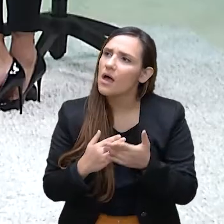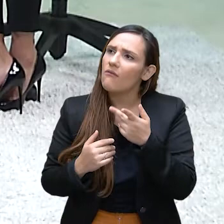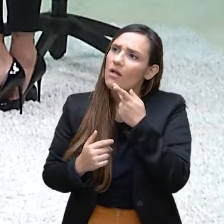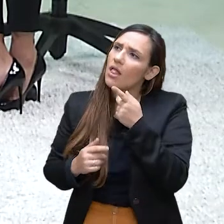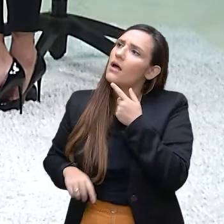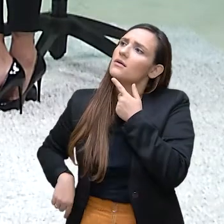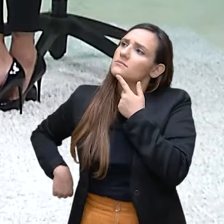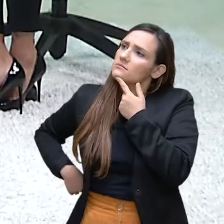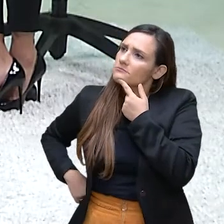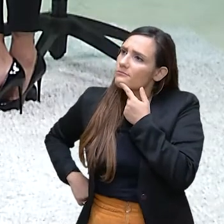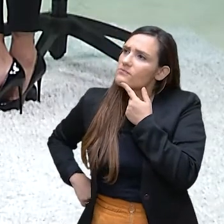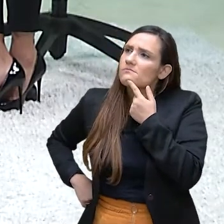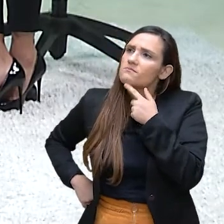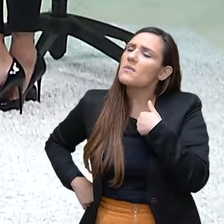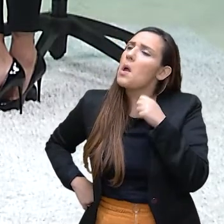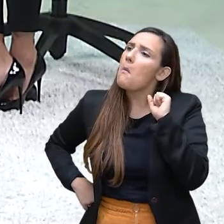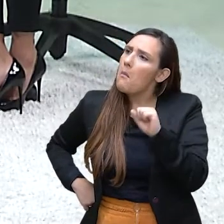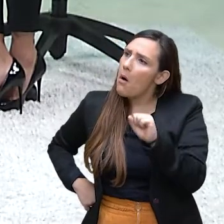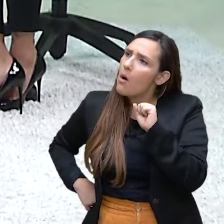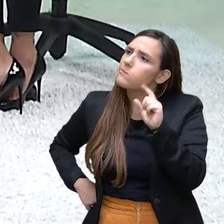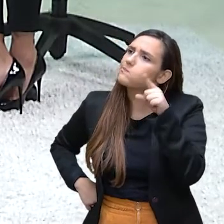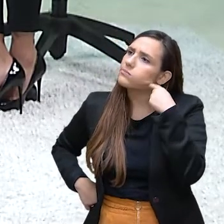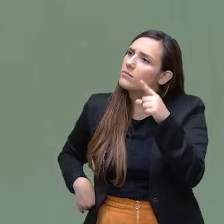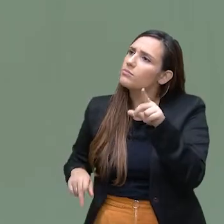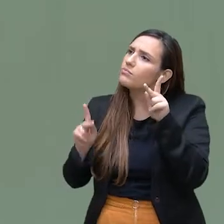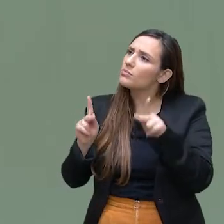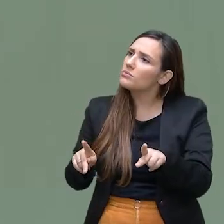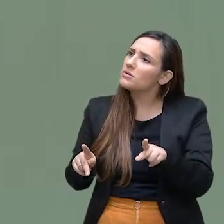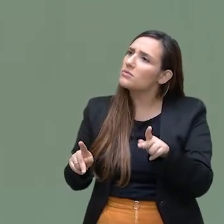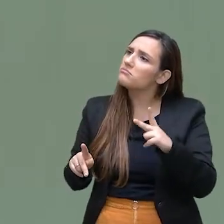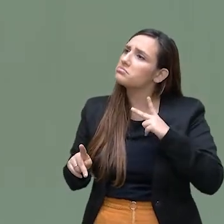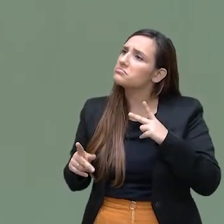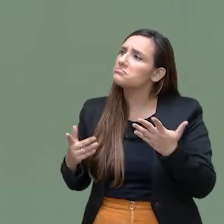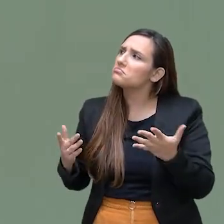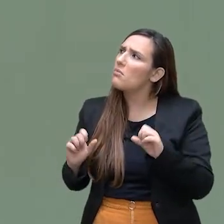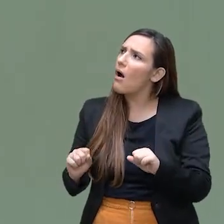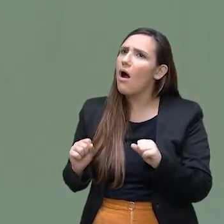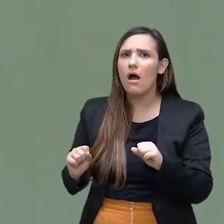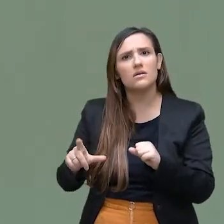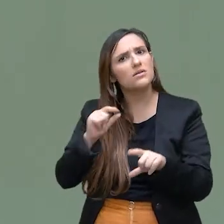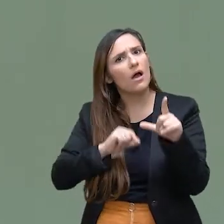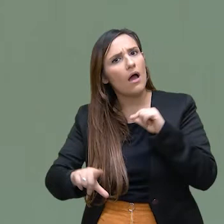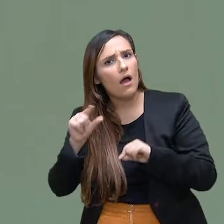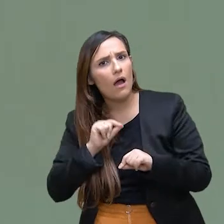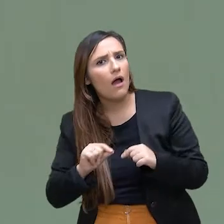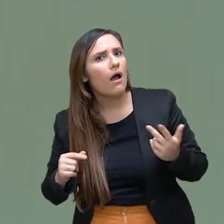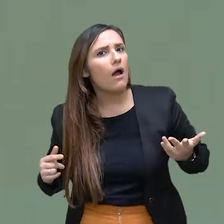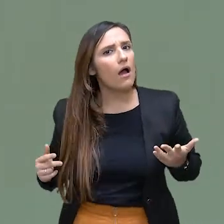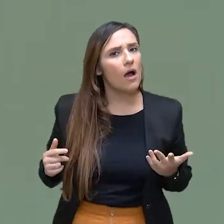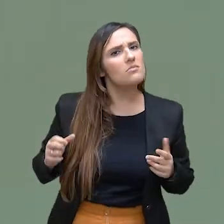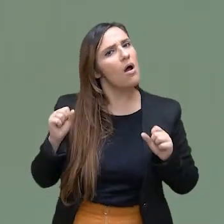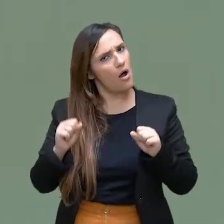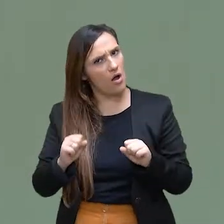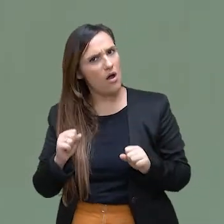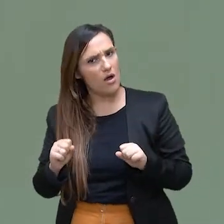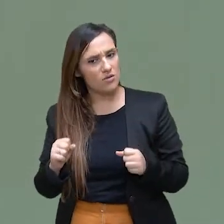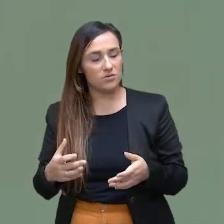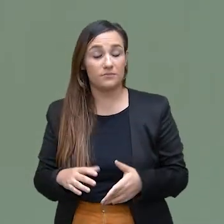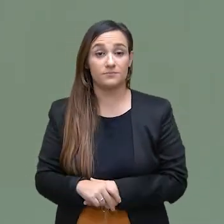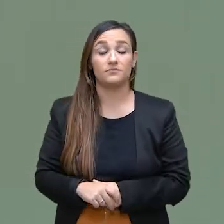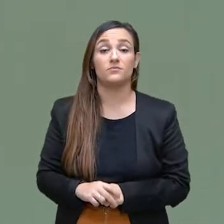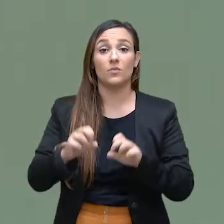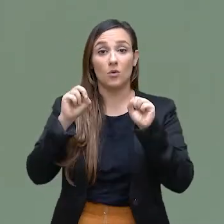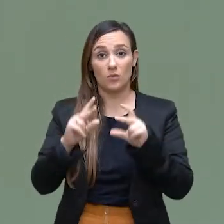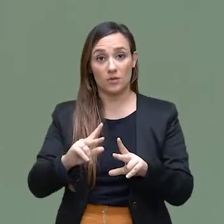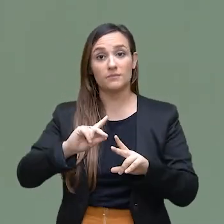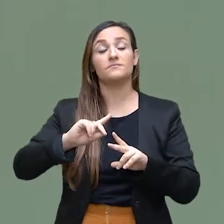maturar a ideia de ser um advogado privado ou público. Que ele tenha escolha, né? Começar a pensar isso. E